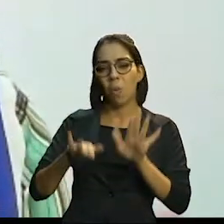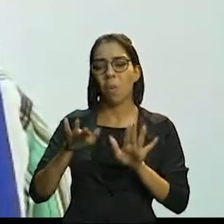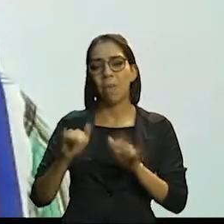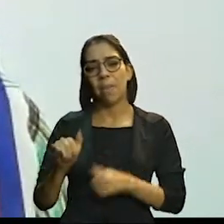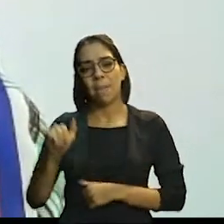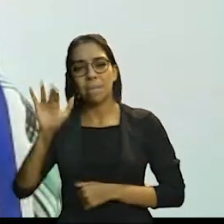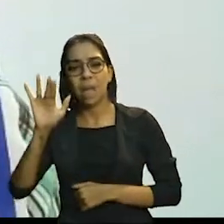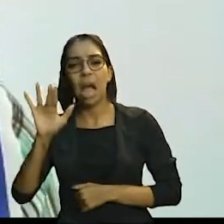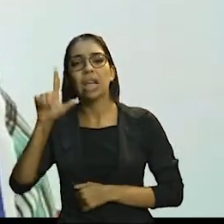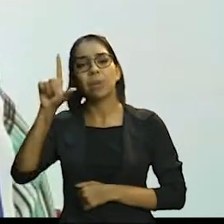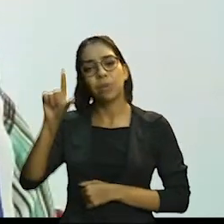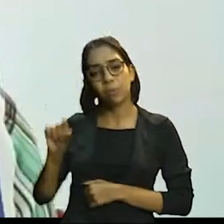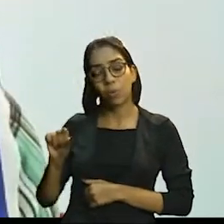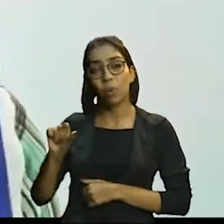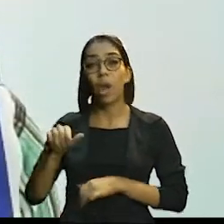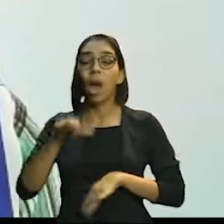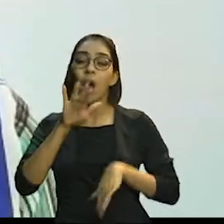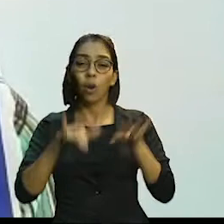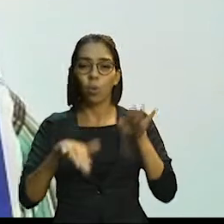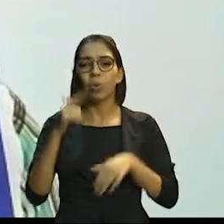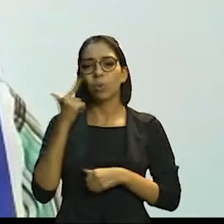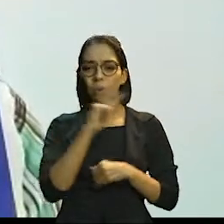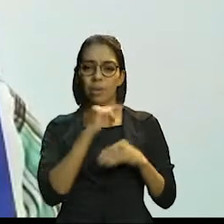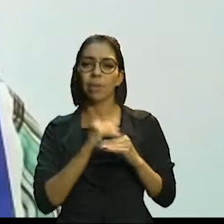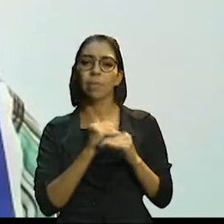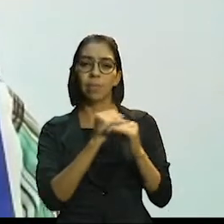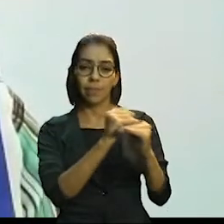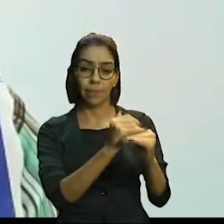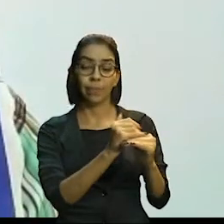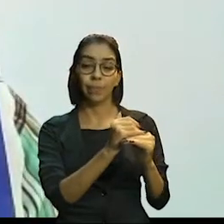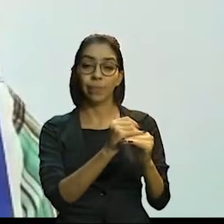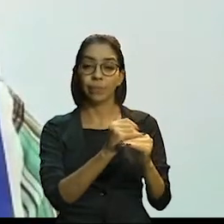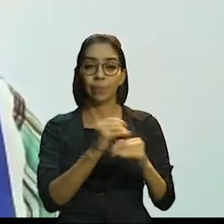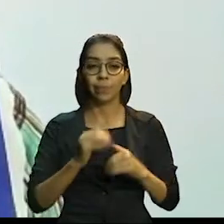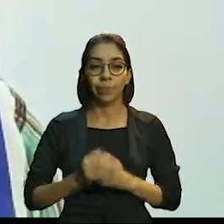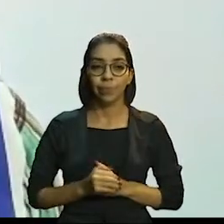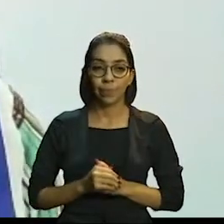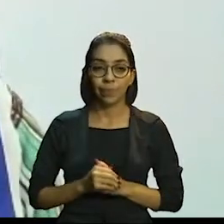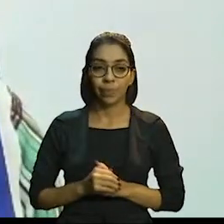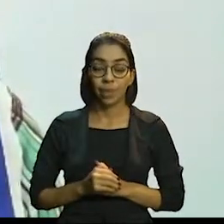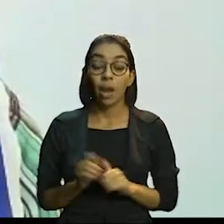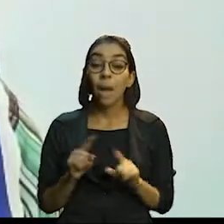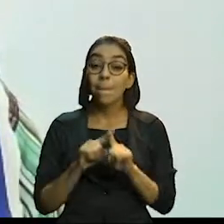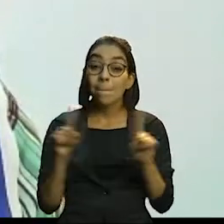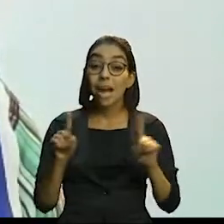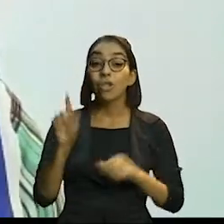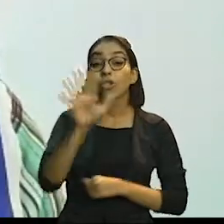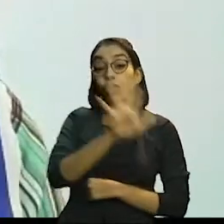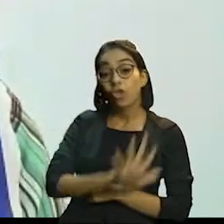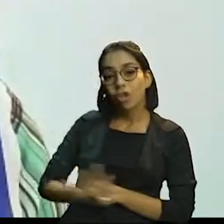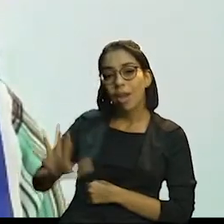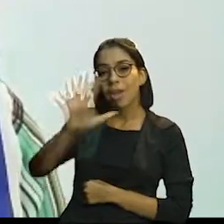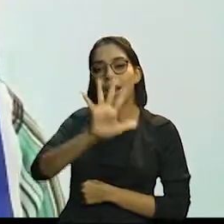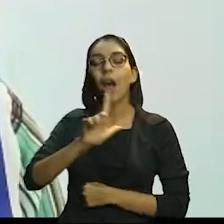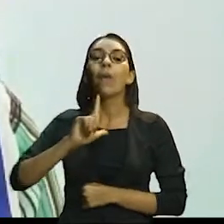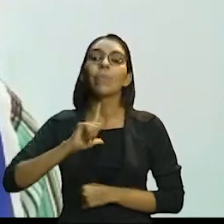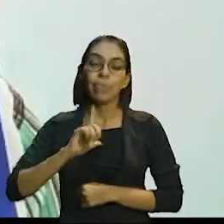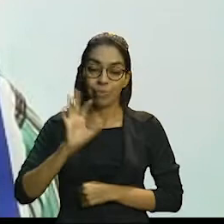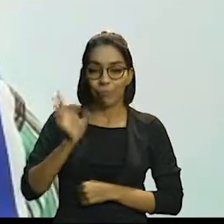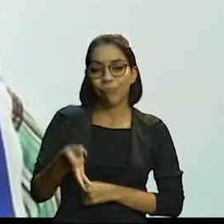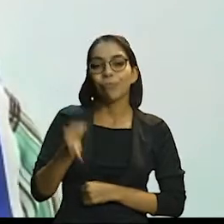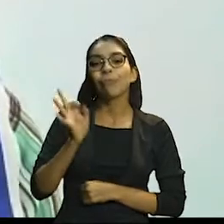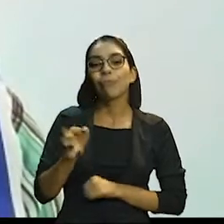algumas até conseguiram manter ou aumentar o gasto com educação. Mas, de forma geral, houve reduções,